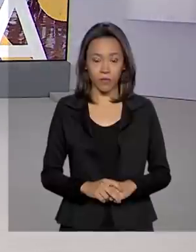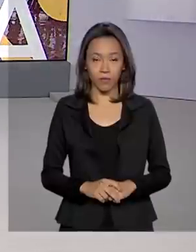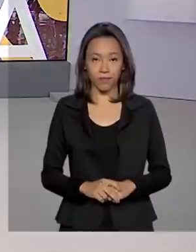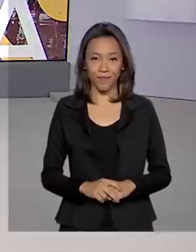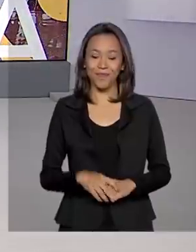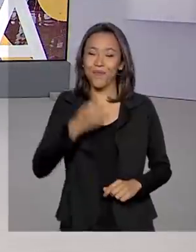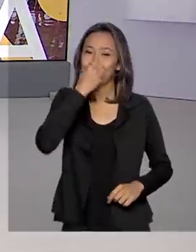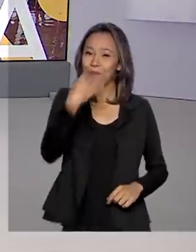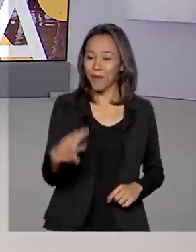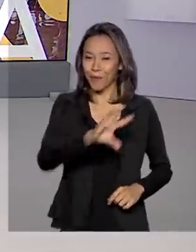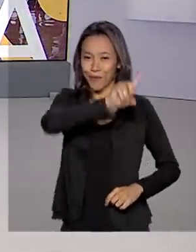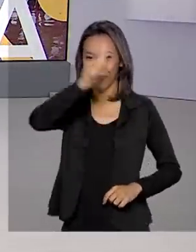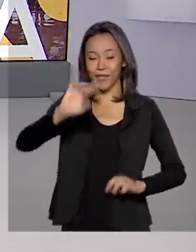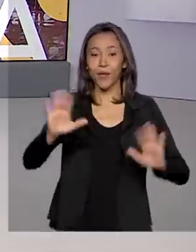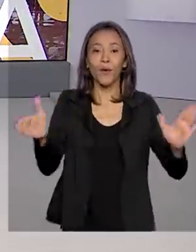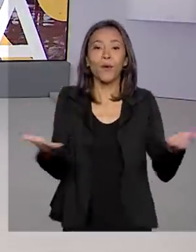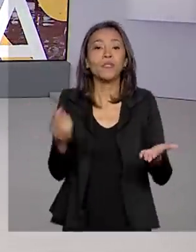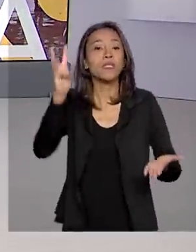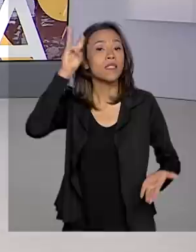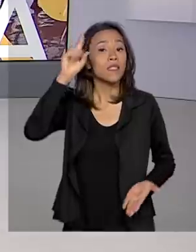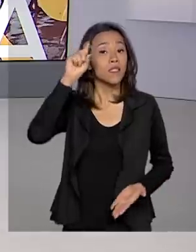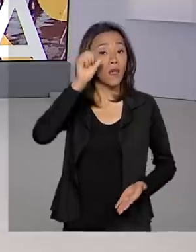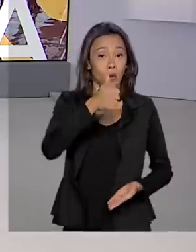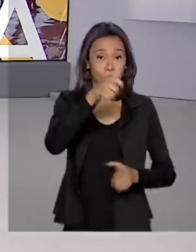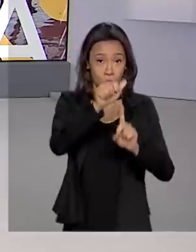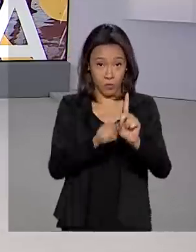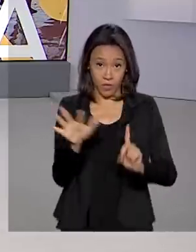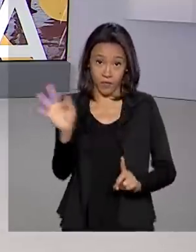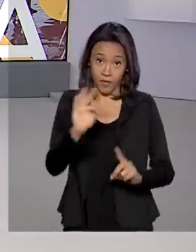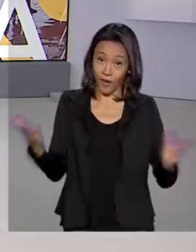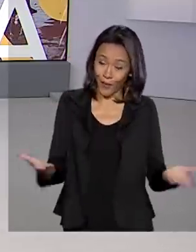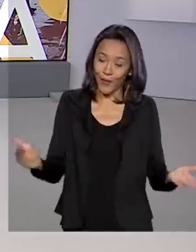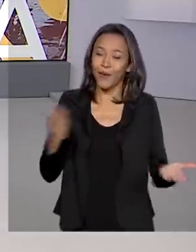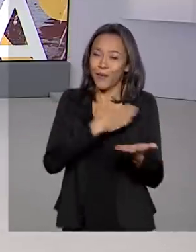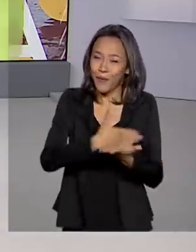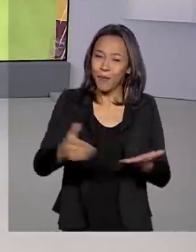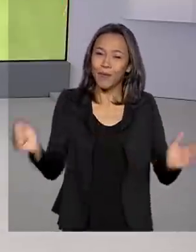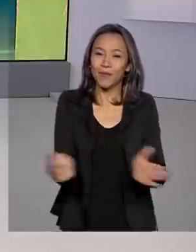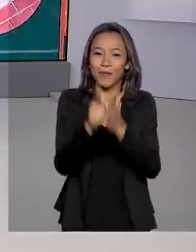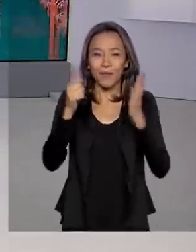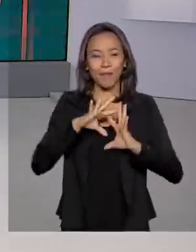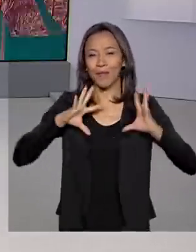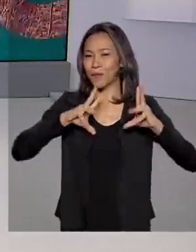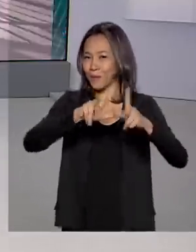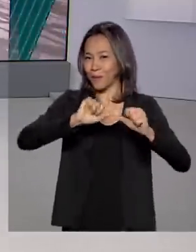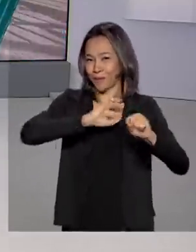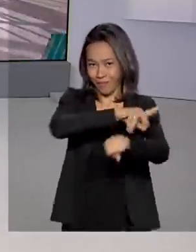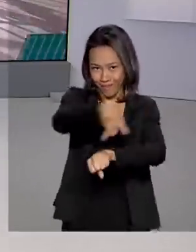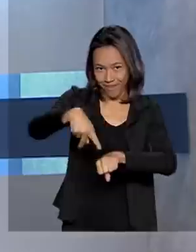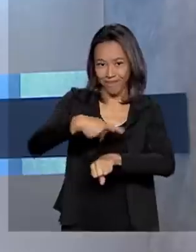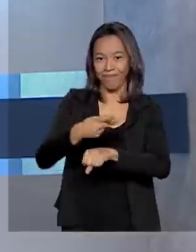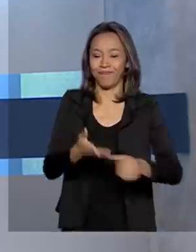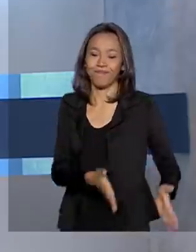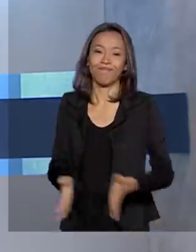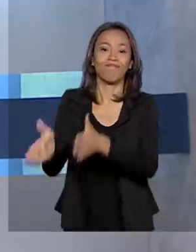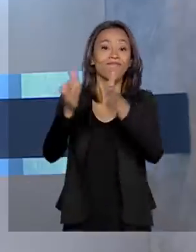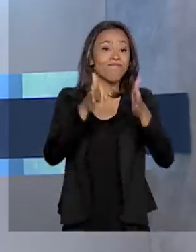Bom dia, hoje é terça-feira, 11 de fevereiro. Começa agora o Brasil em dia para todo o país.